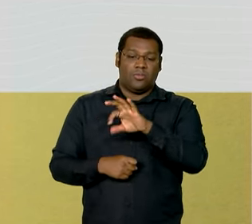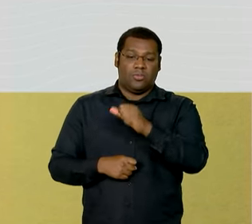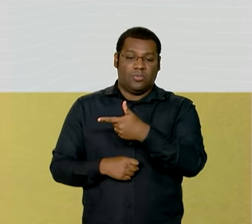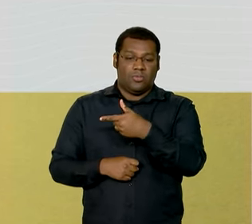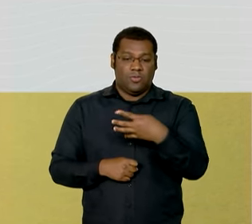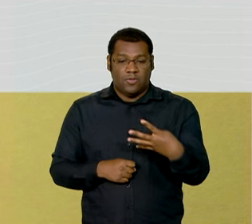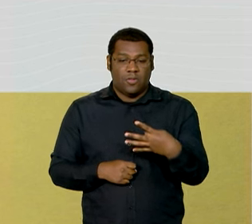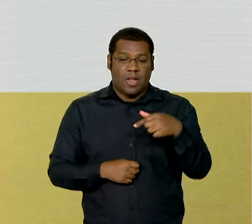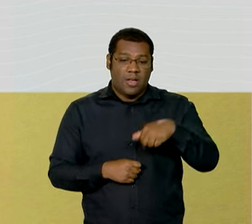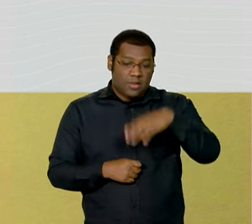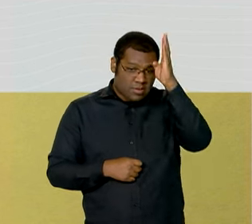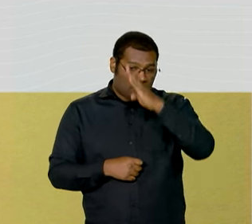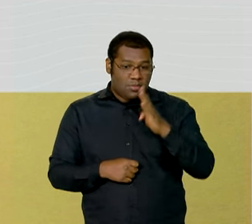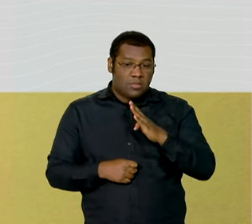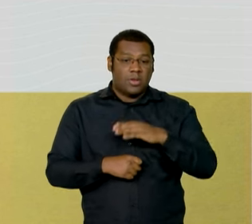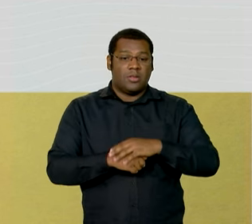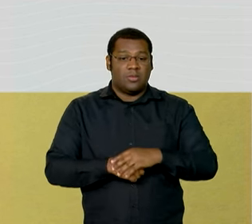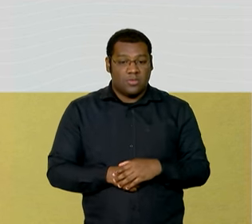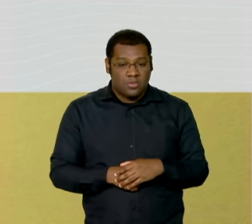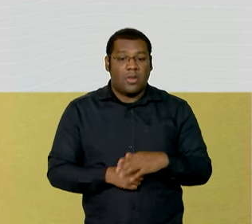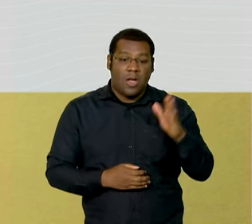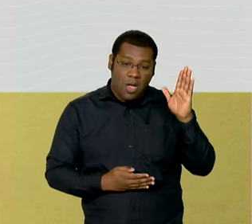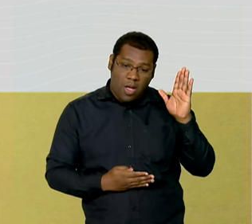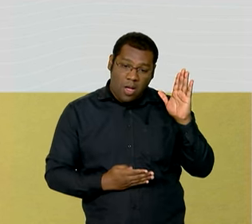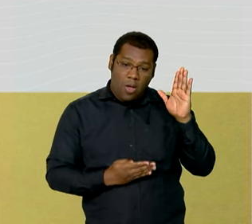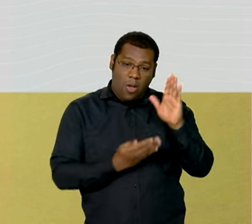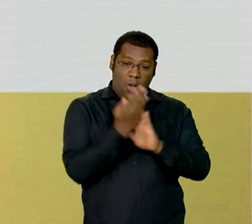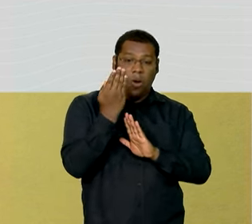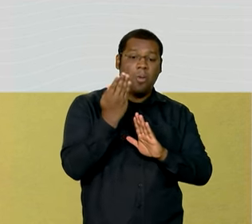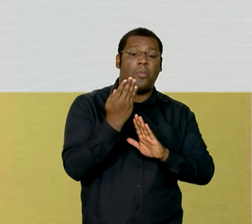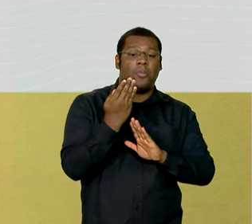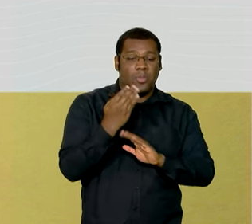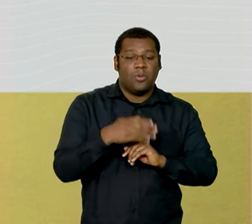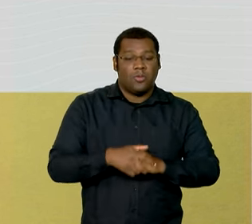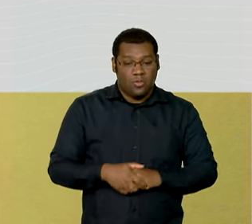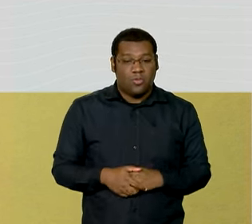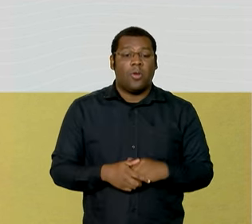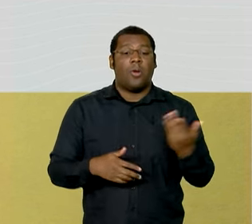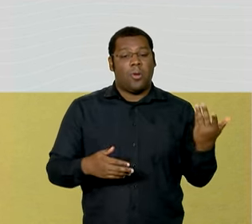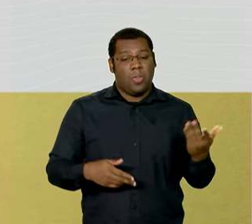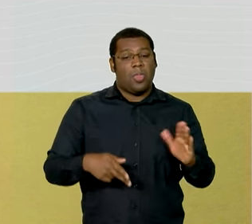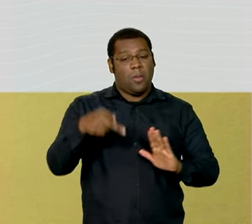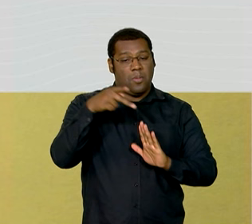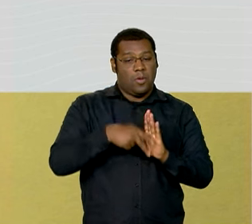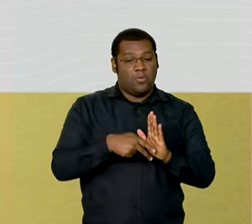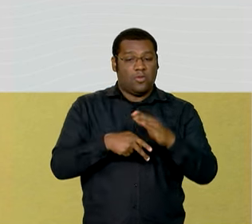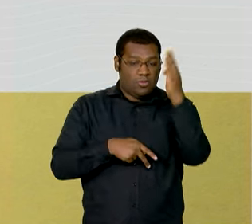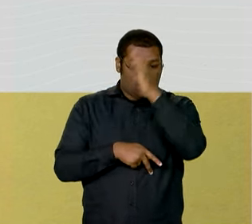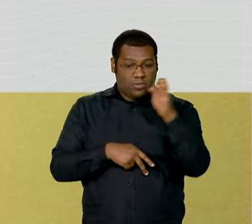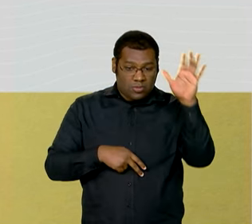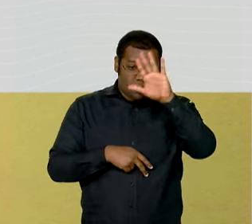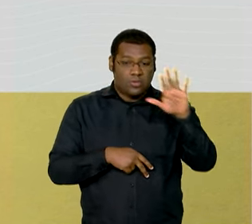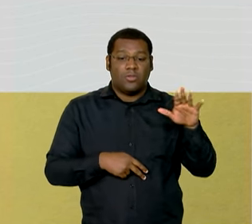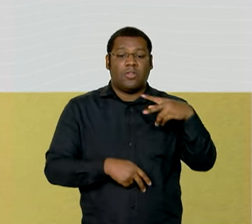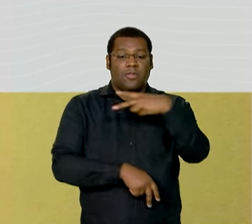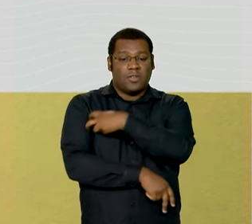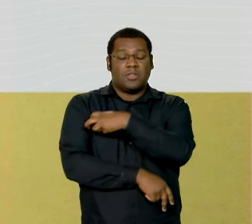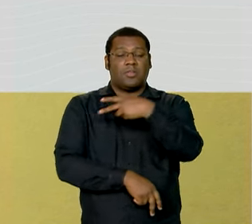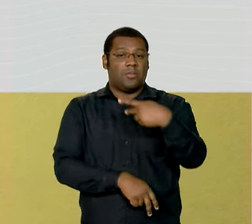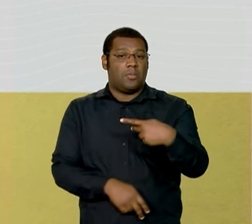13 das 16 principais vacinas do calendário do Programa Nacional de Imunizações, o PNI.